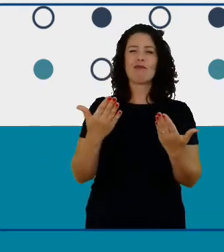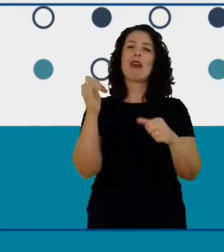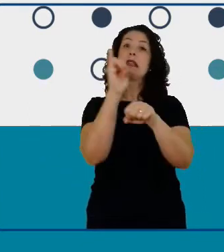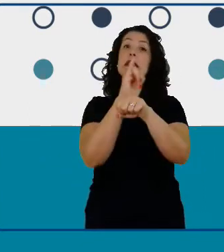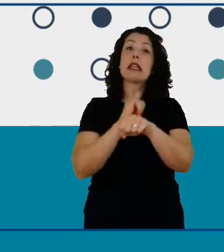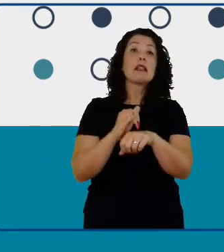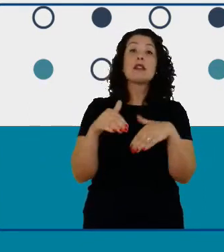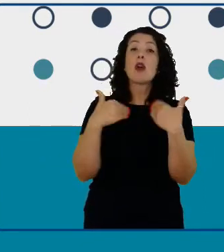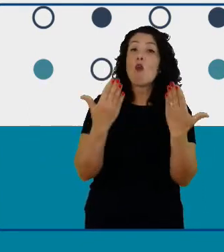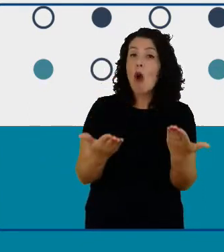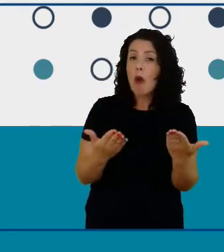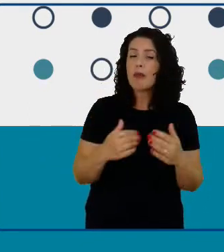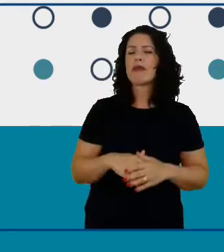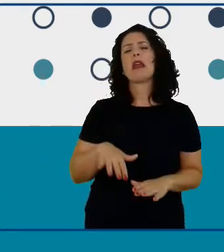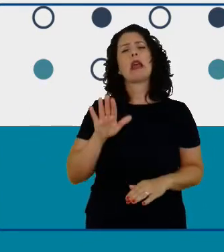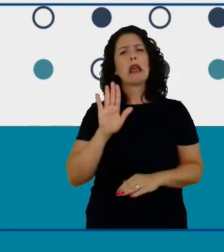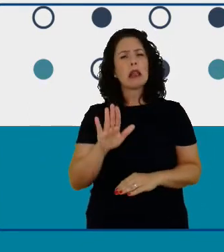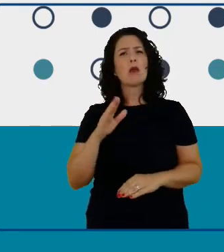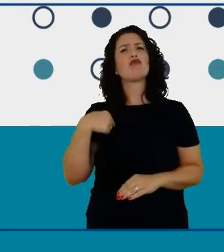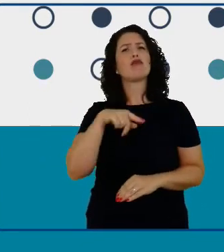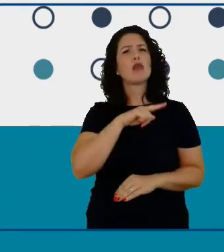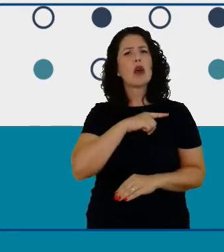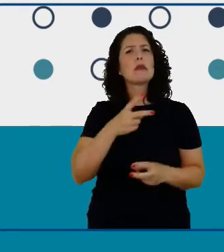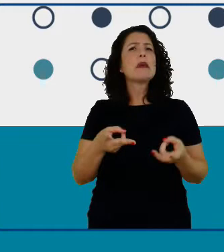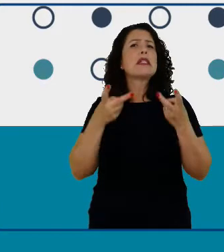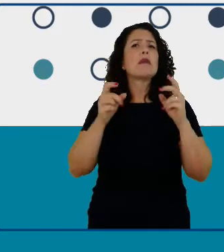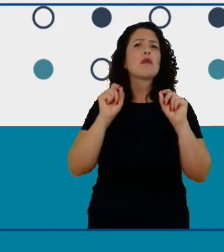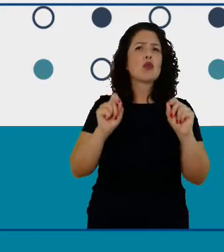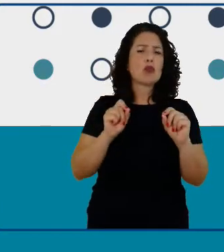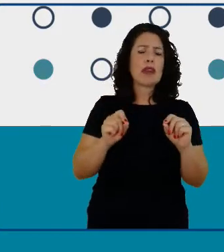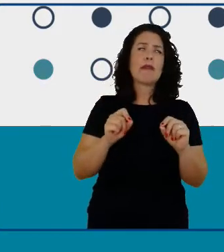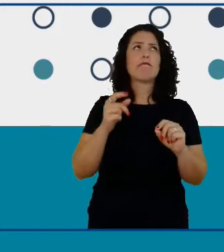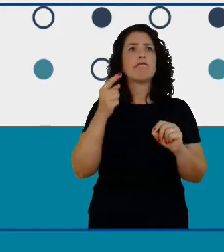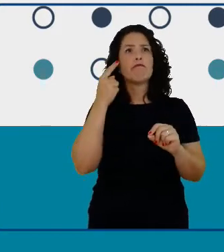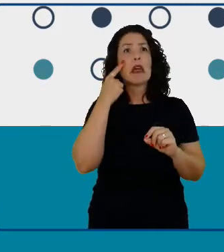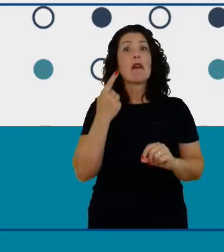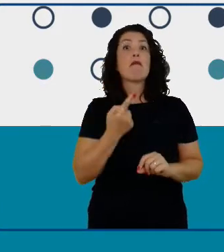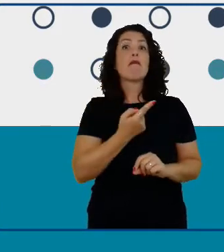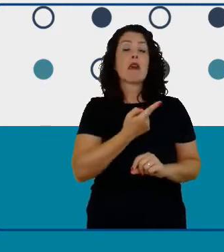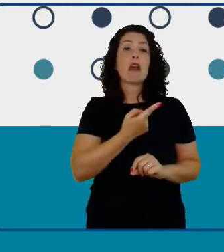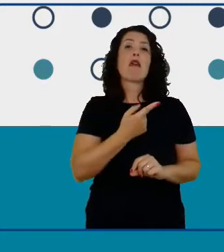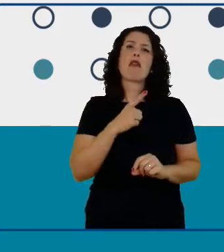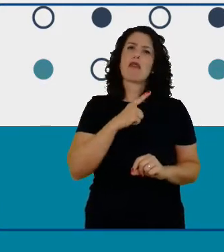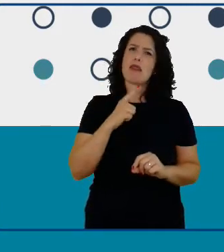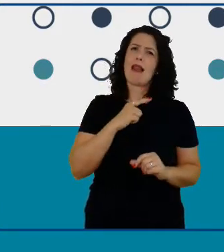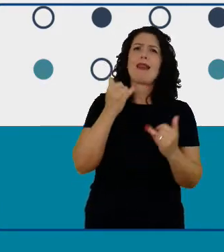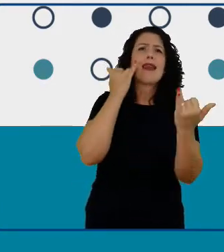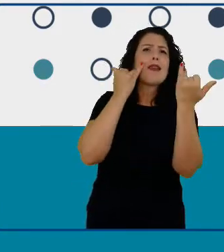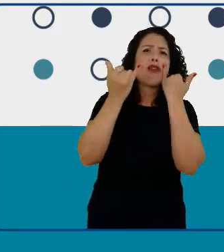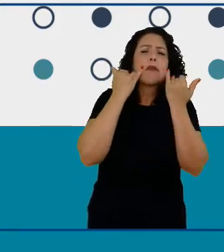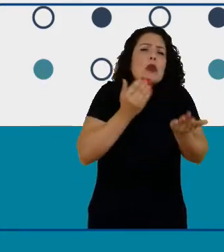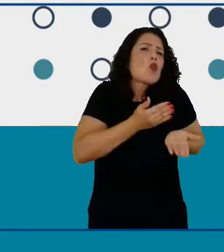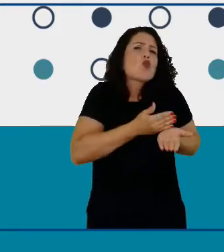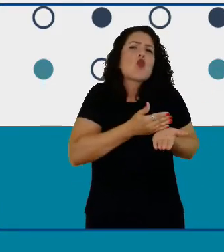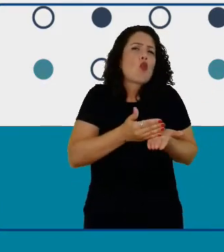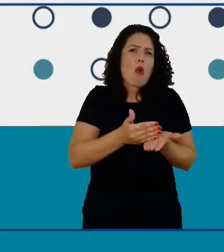mais uma vez esses são os primeiros dias nesse levantamento próximo slide por favor